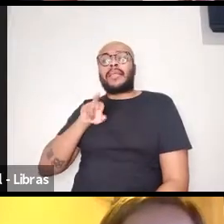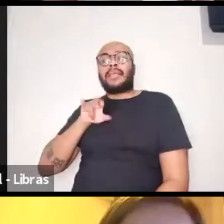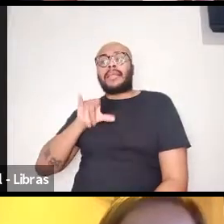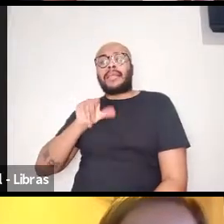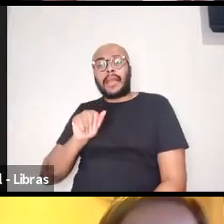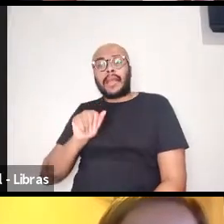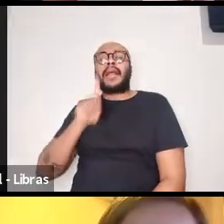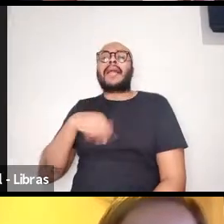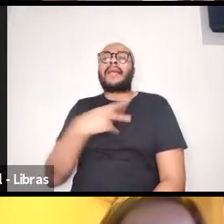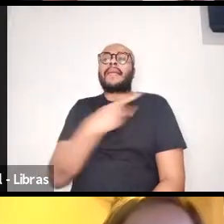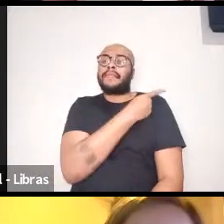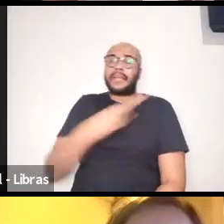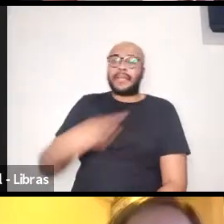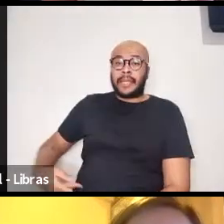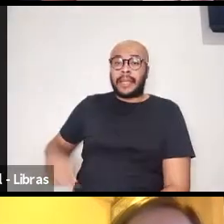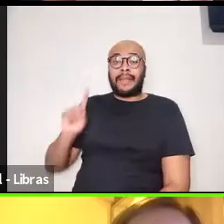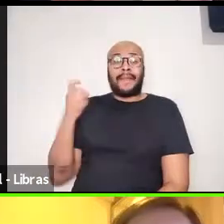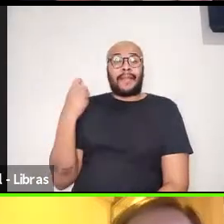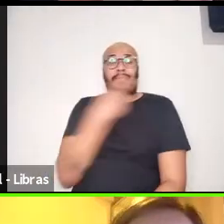presidenta anterior,